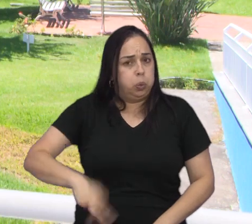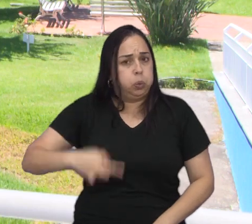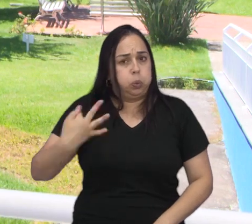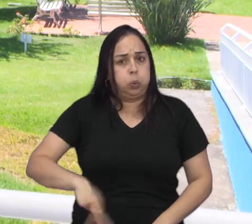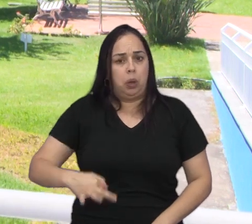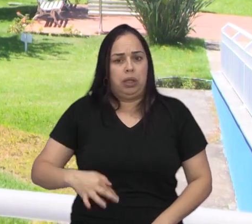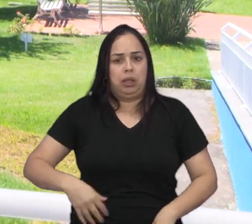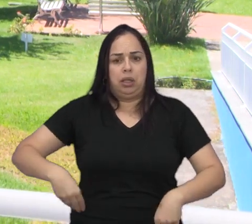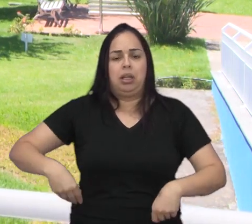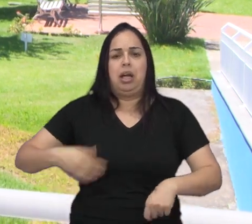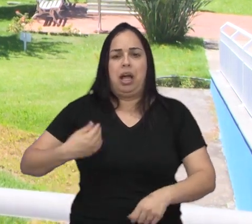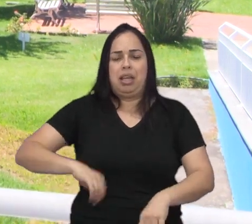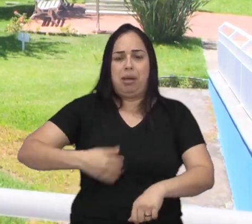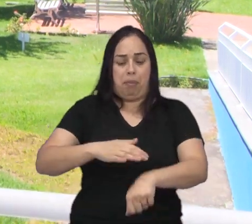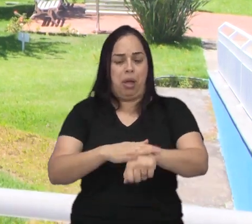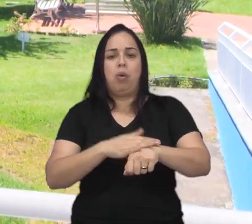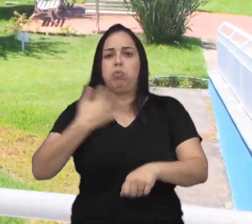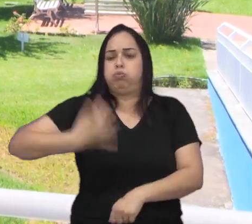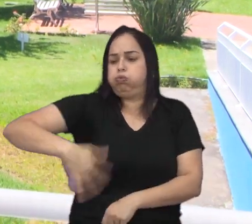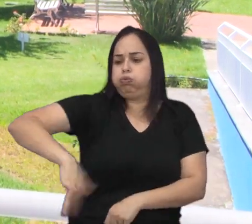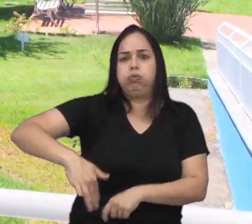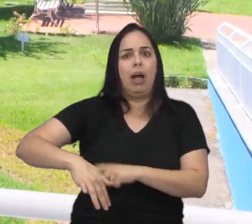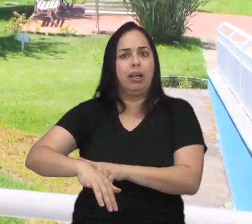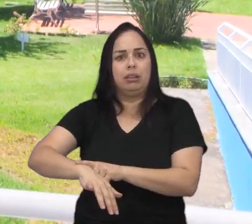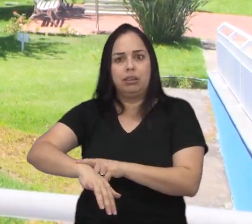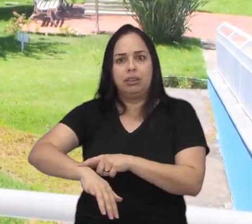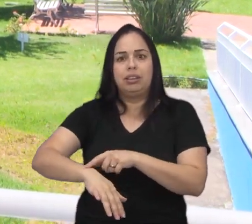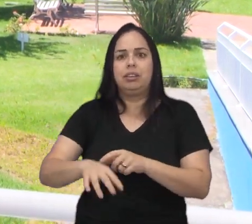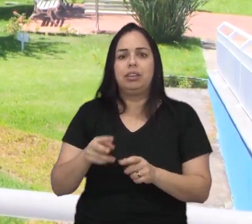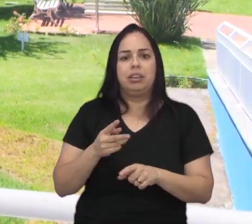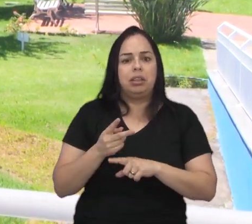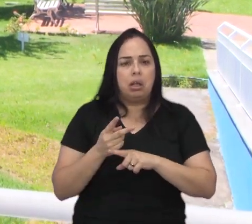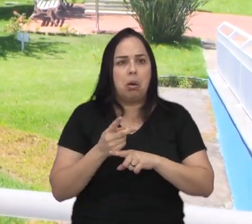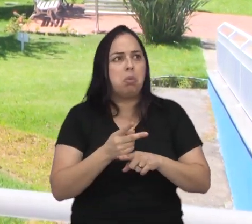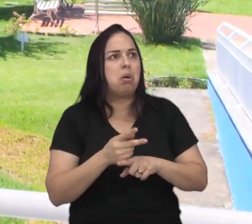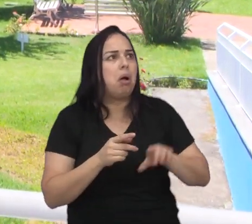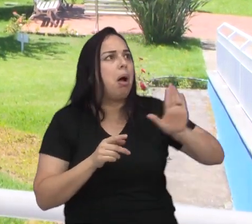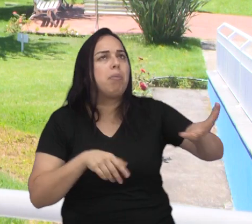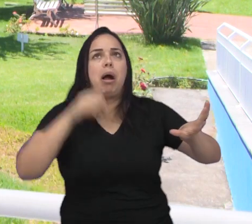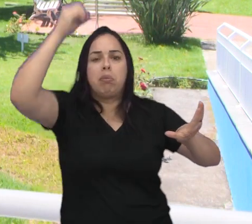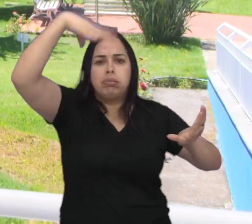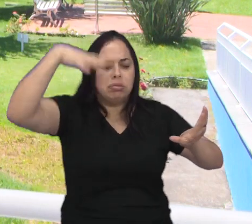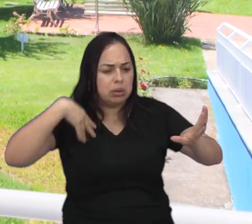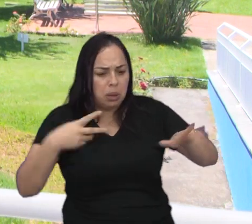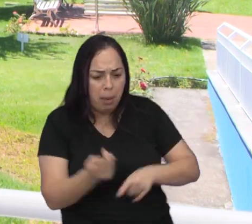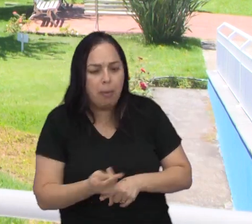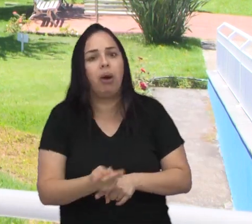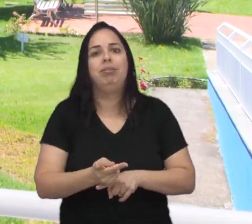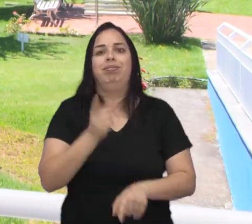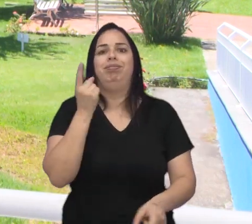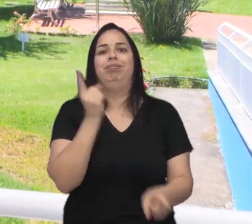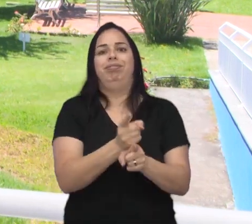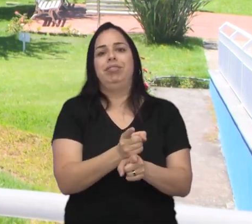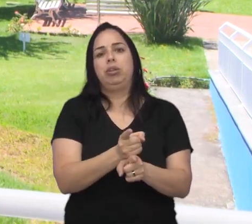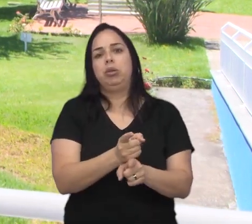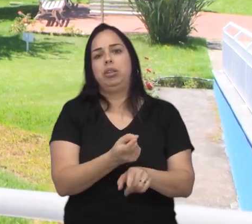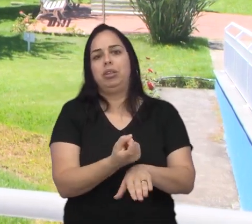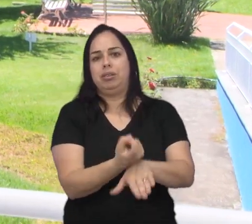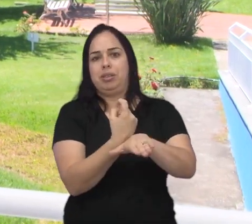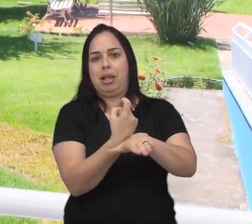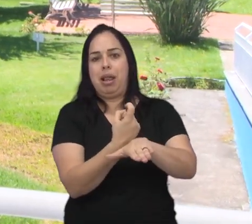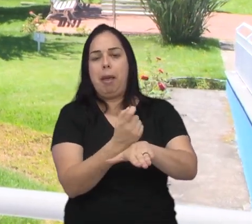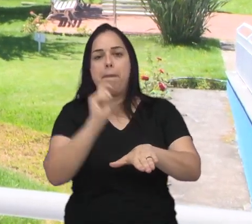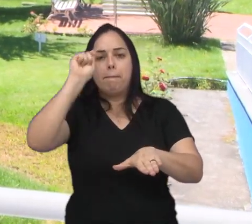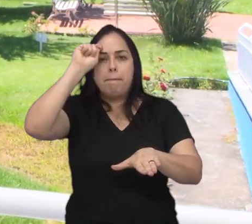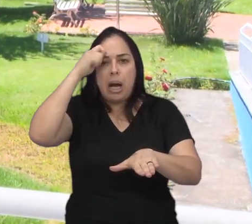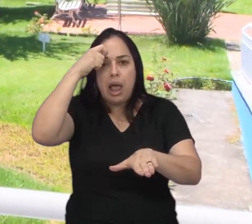que dorme muito. Então eu chacoalhei a mão, porque mordeu a mão, e procurei, acendi a luz, procurei pelo chão e achei o escorpião.